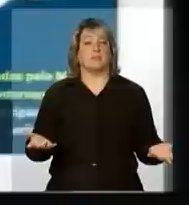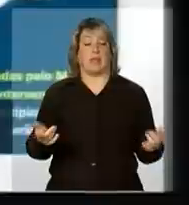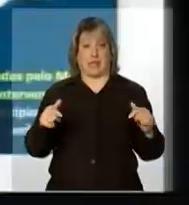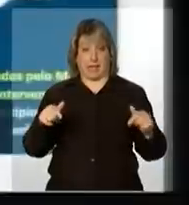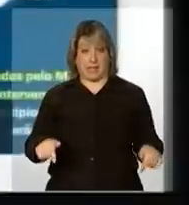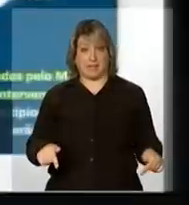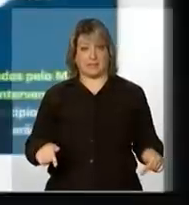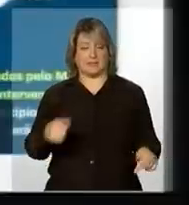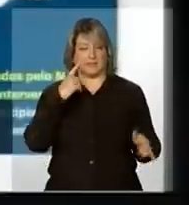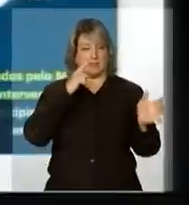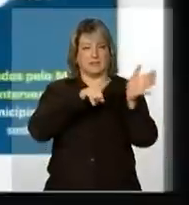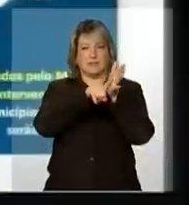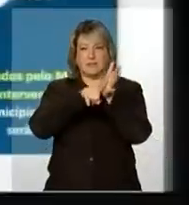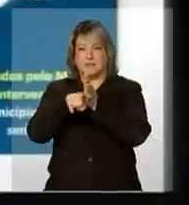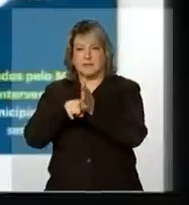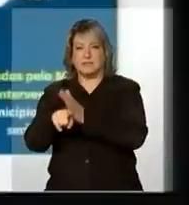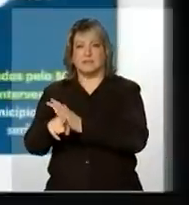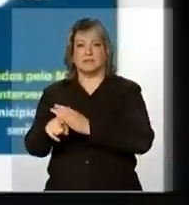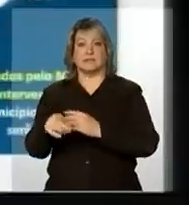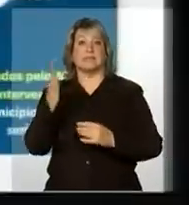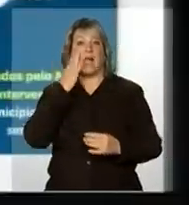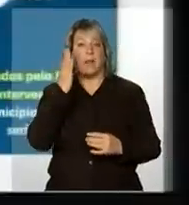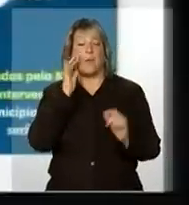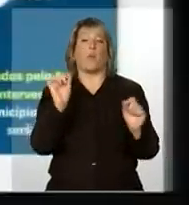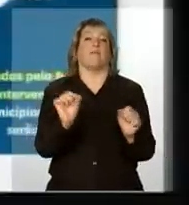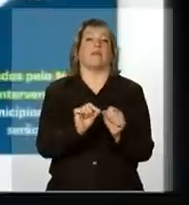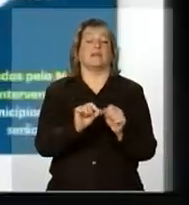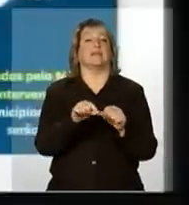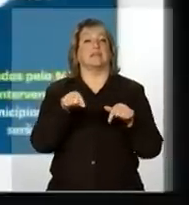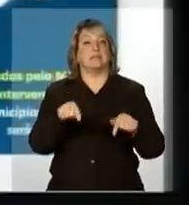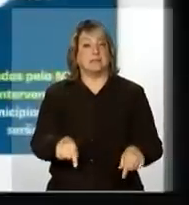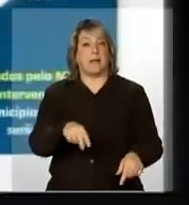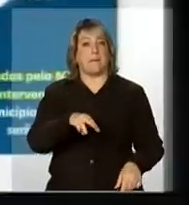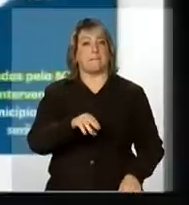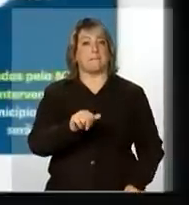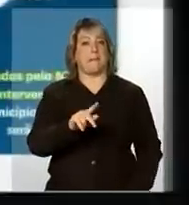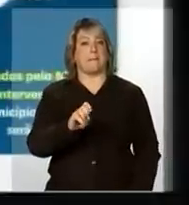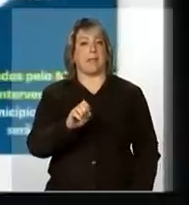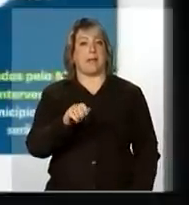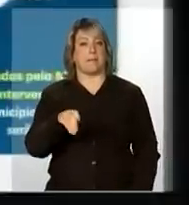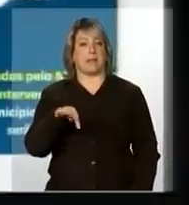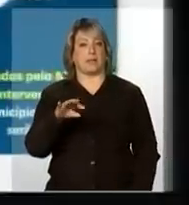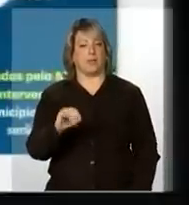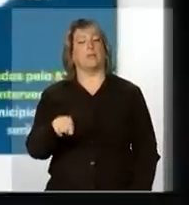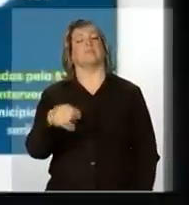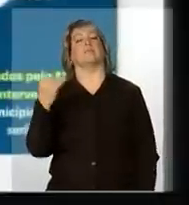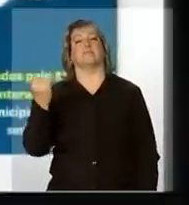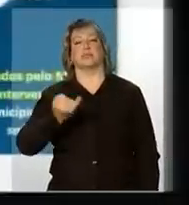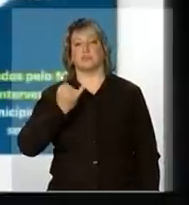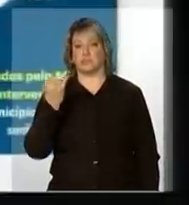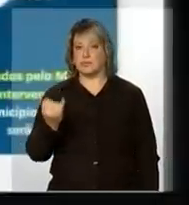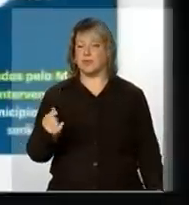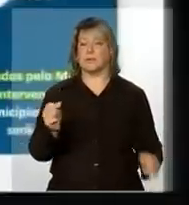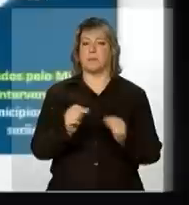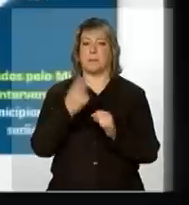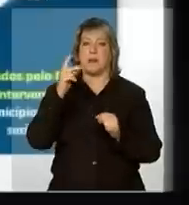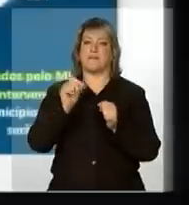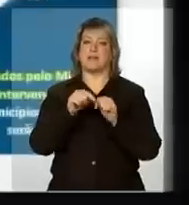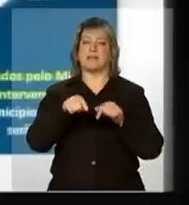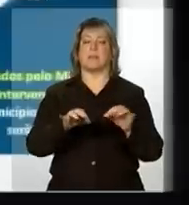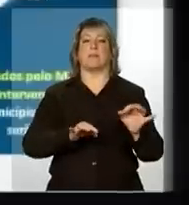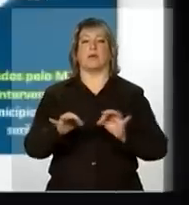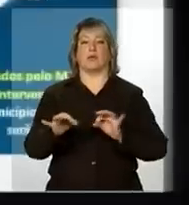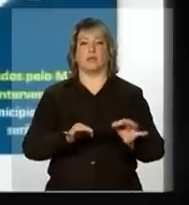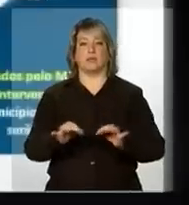mapeamento de intervenção, ele será uma base para a realização dos projetos que deverão ser